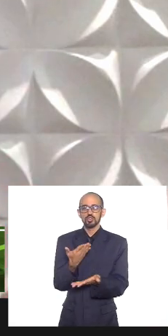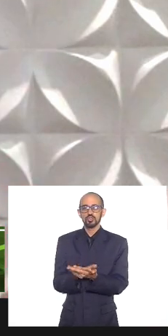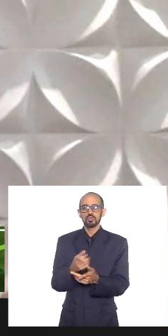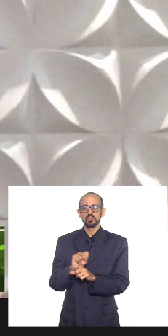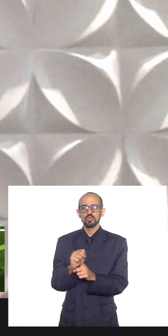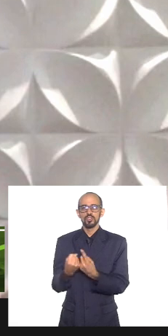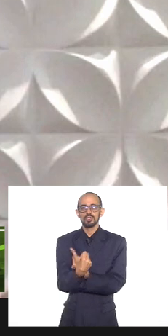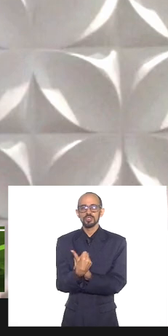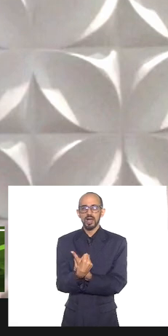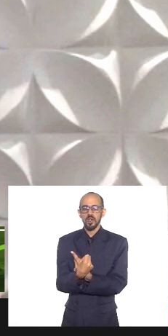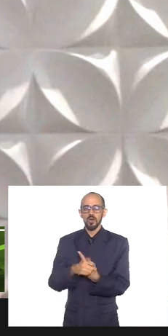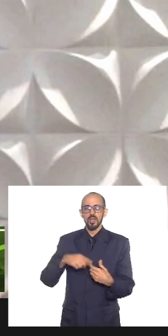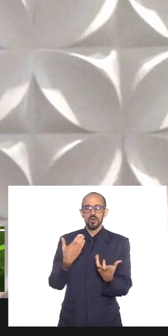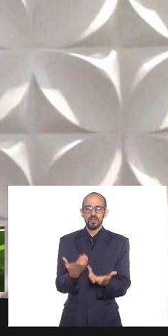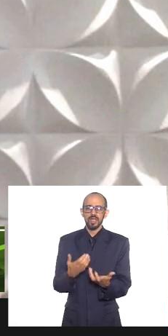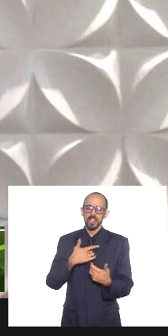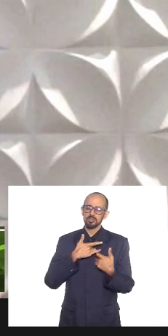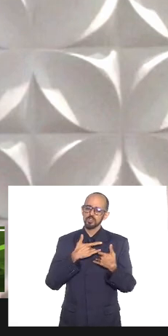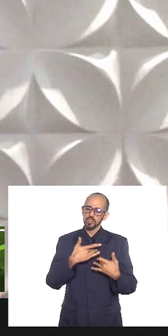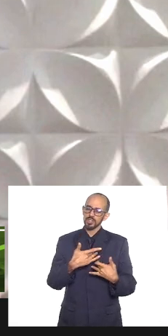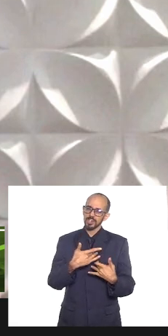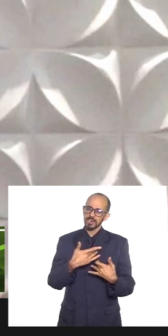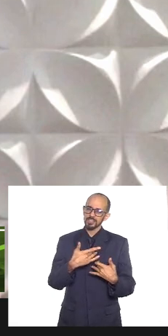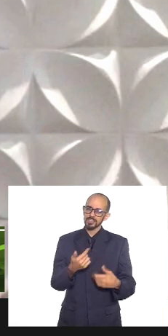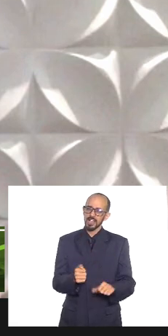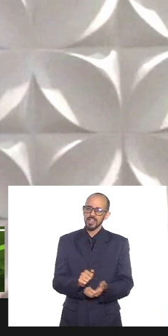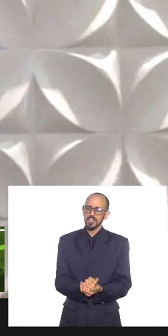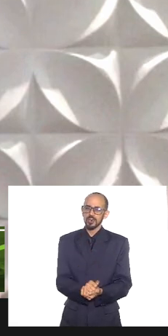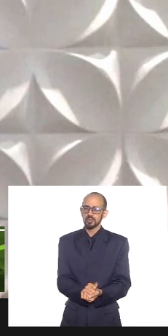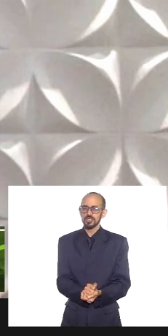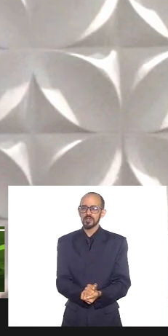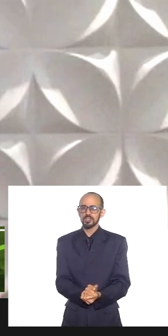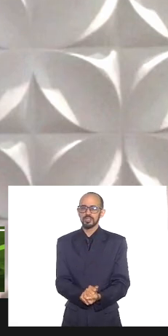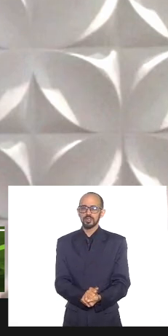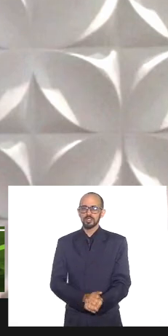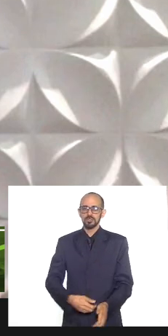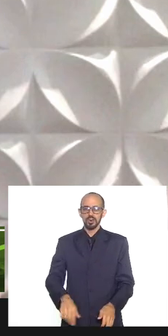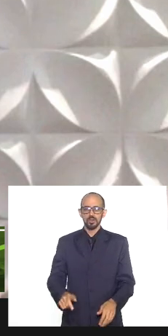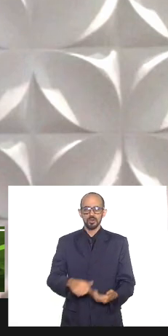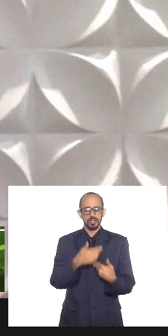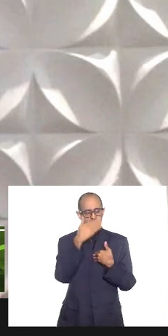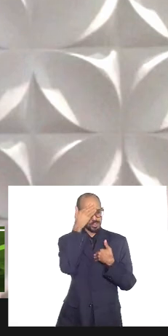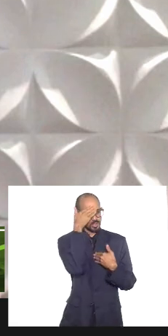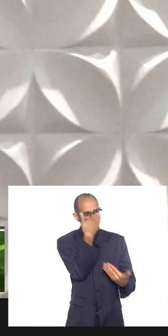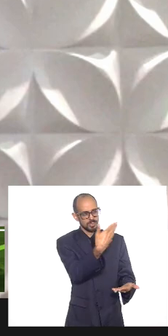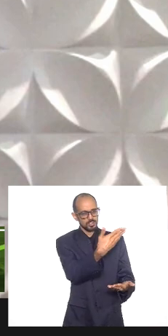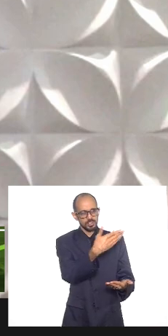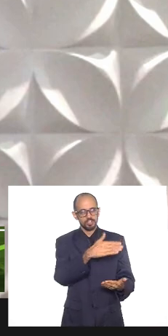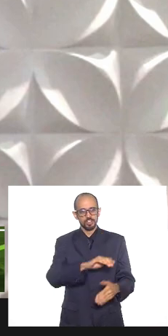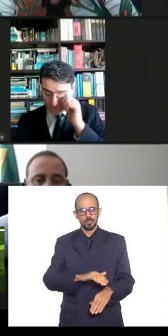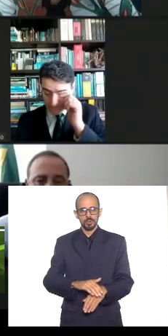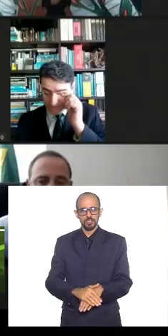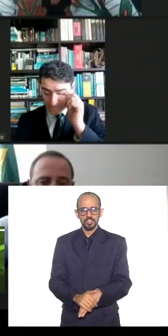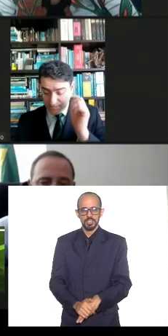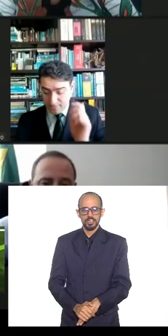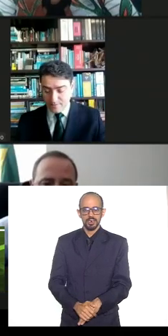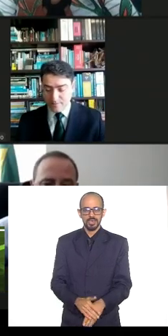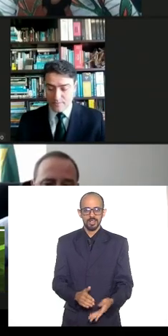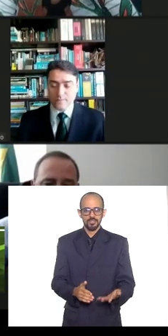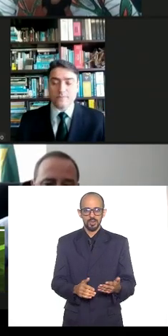quero me solidarizar doutor Jair com a sua reflexão e agradecer muito ao doutor Adailto ao doutor